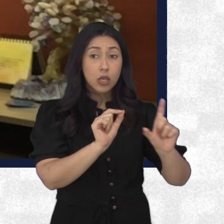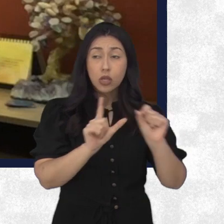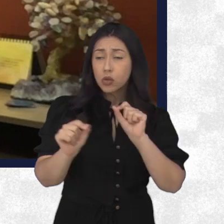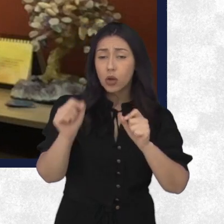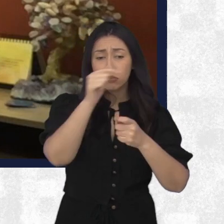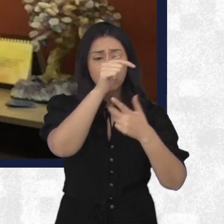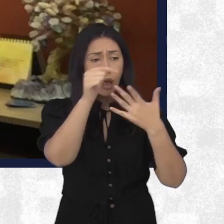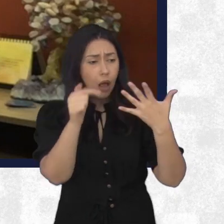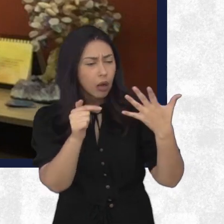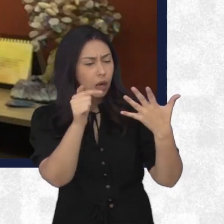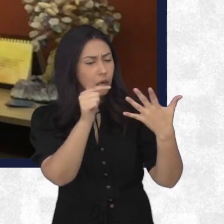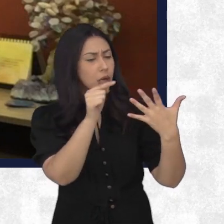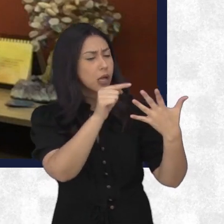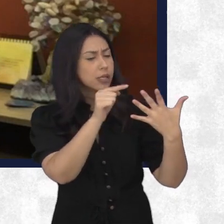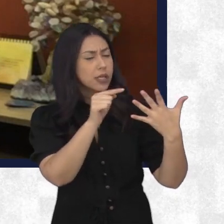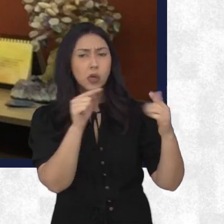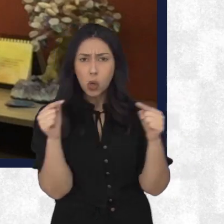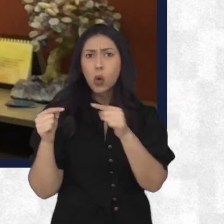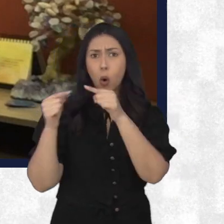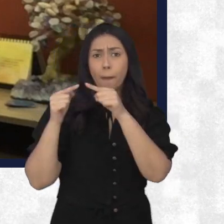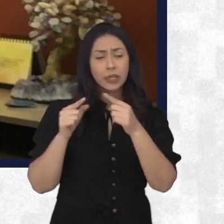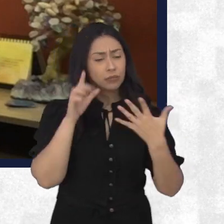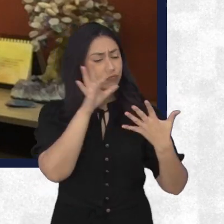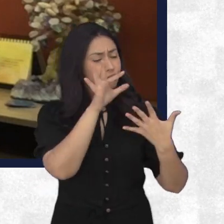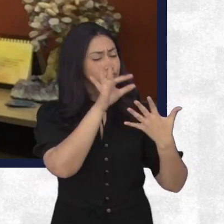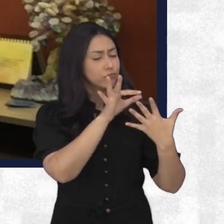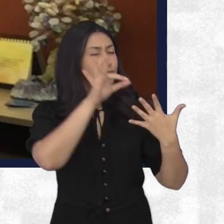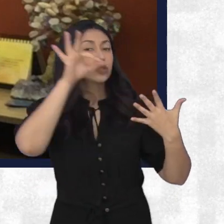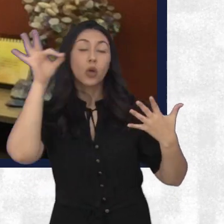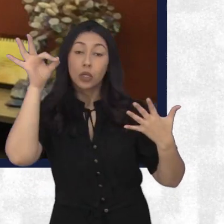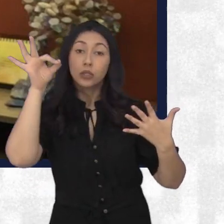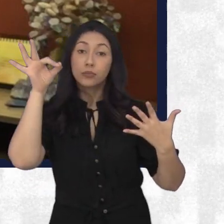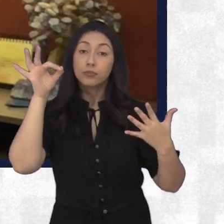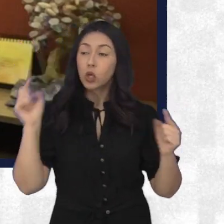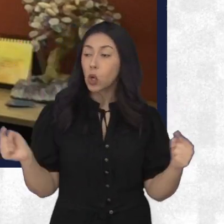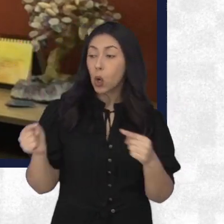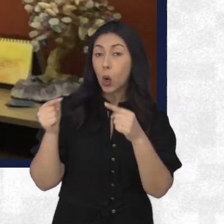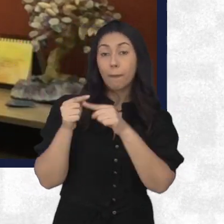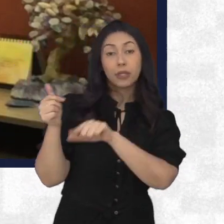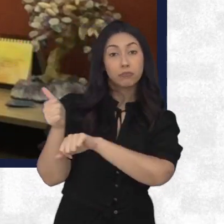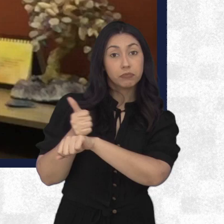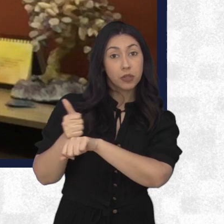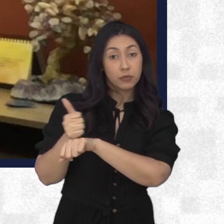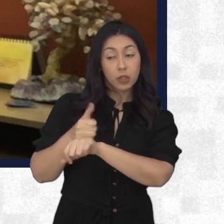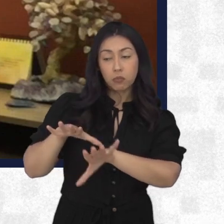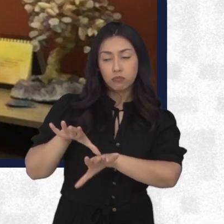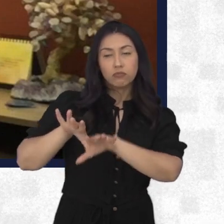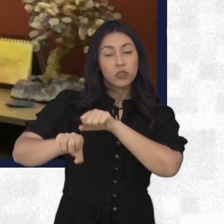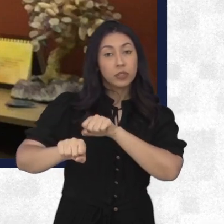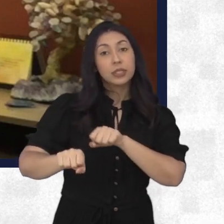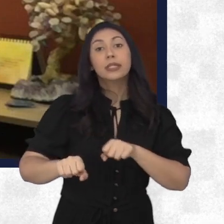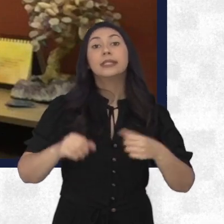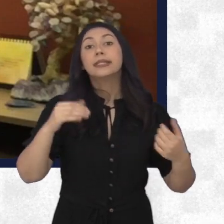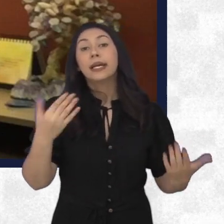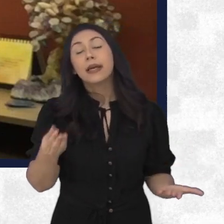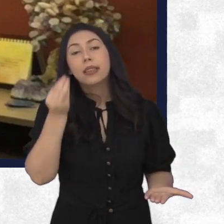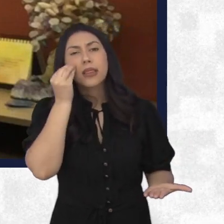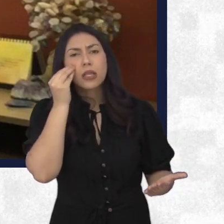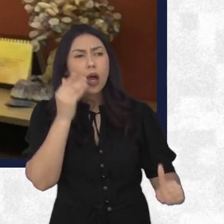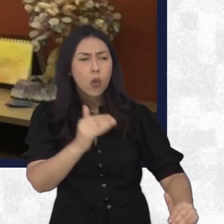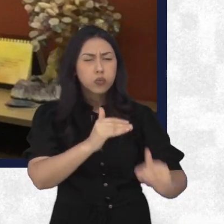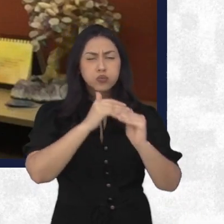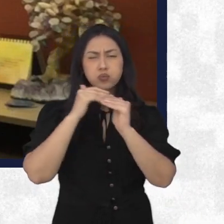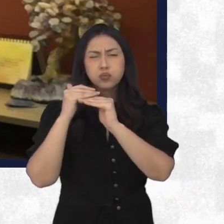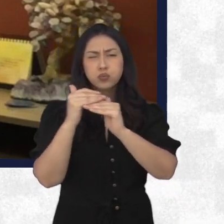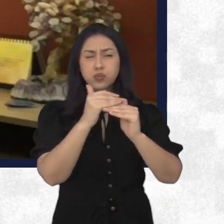temático que tenha mais a ver com as suas habilidades, com o seu perfil profissional, com a sua formação, e concorre em